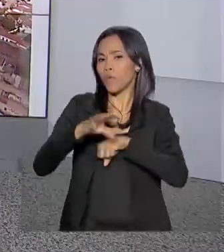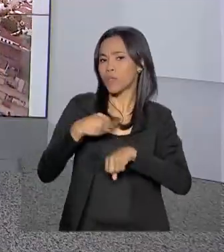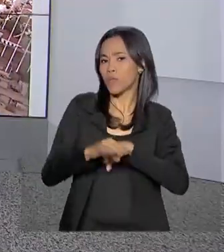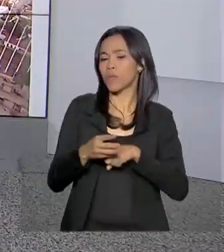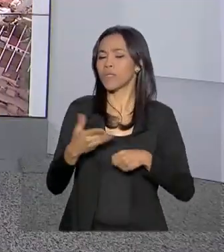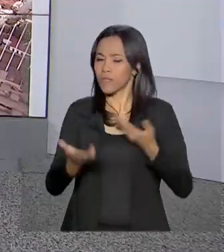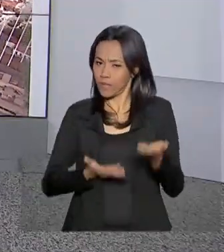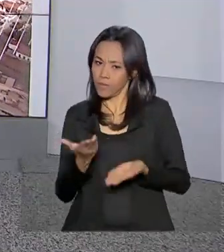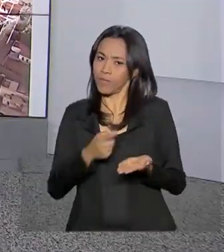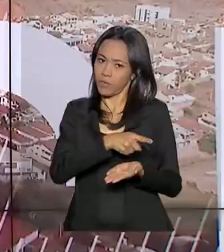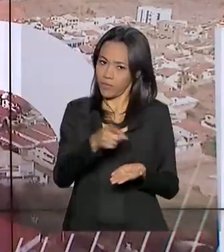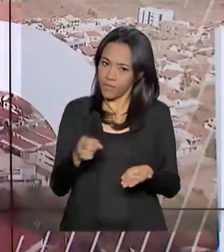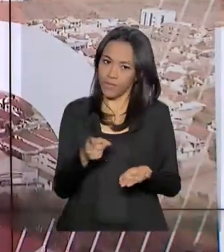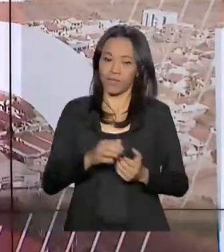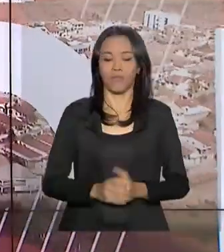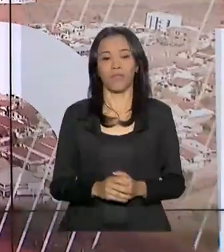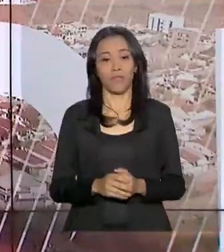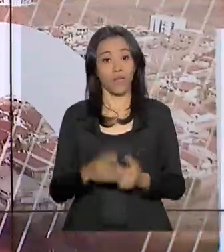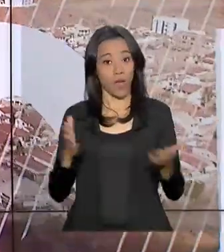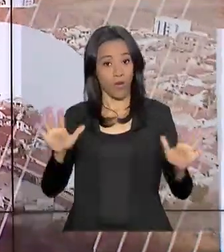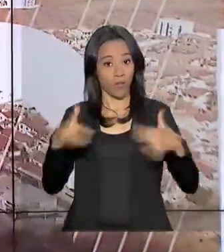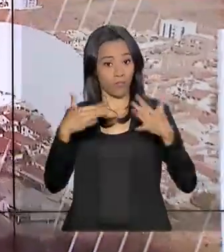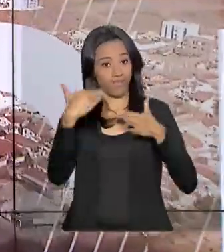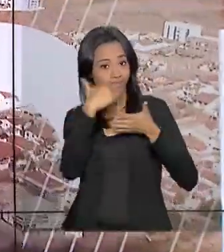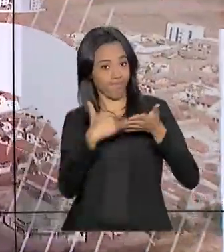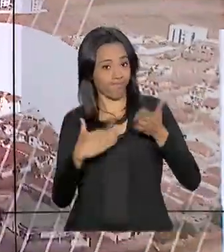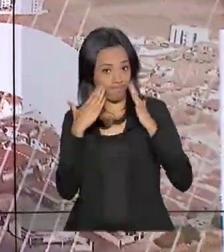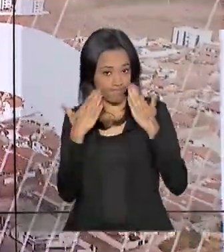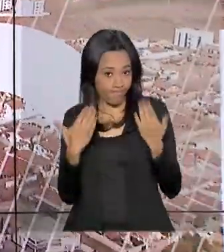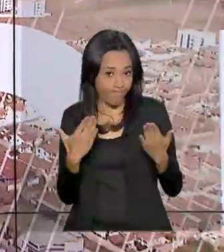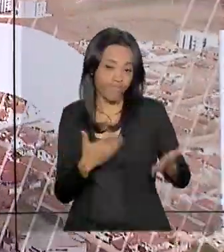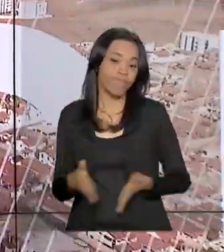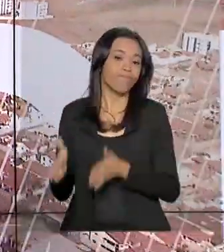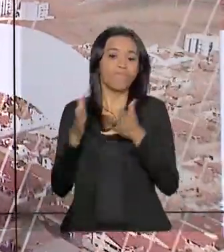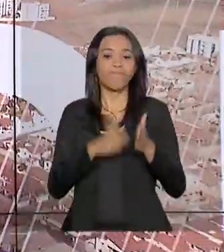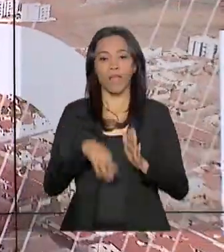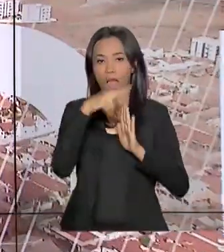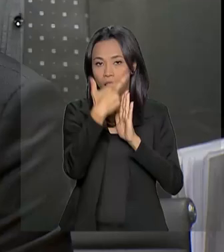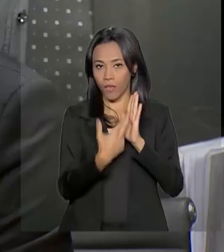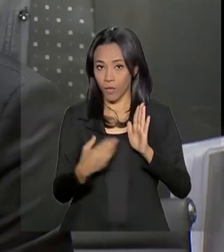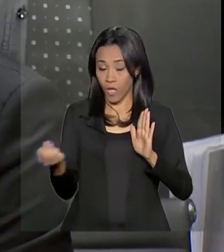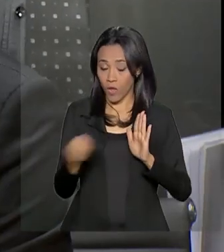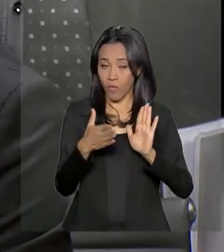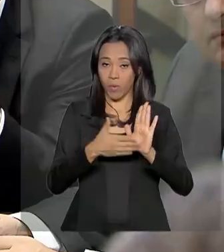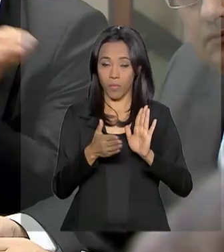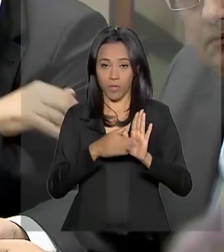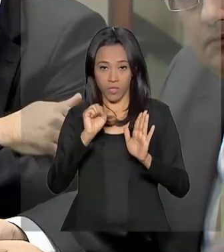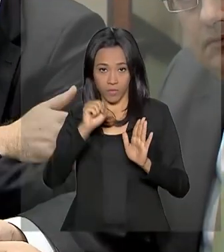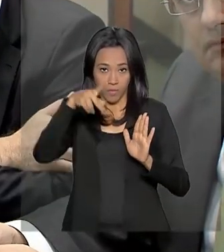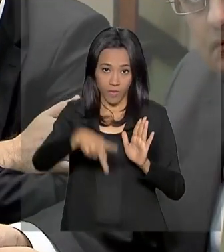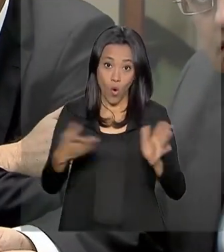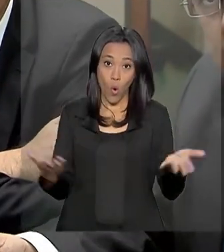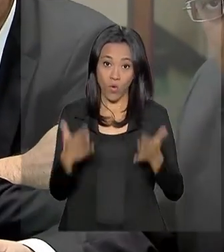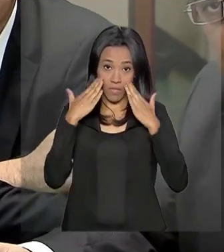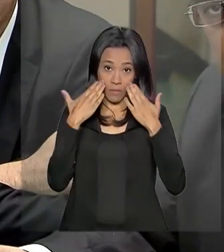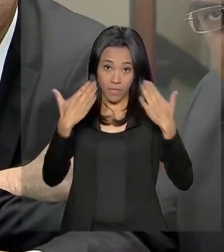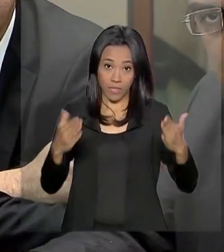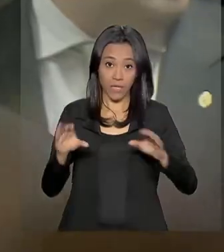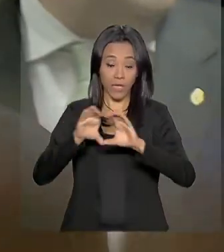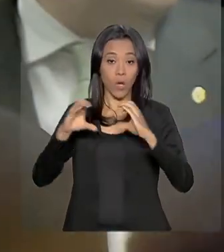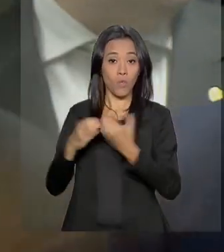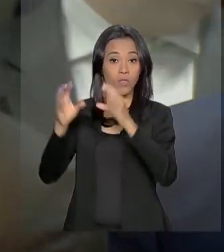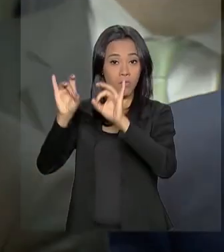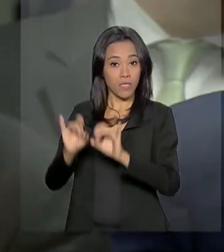informação e serviço para você. Confira os destaques desta edição. Relatório da nova Previdência será apresentado hoje na Comissão